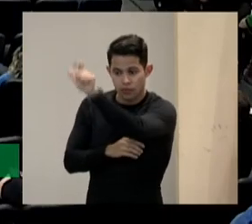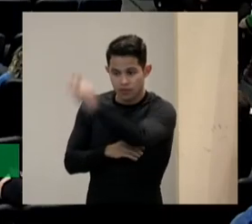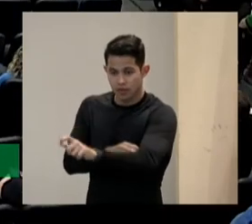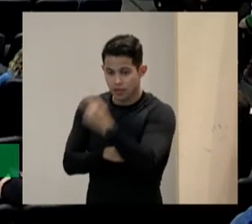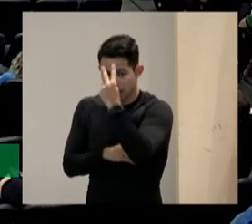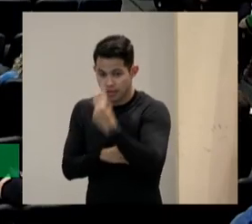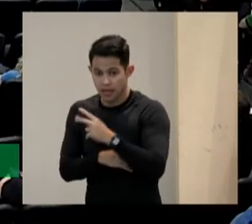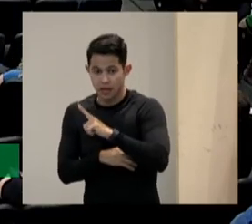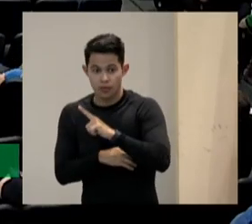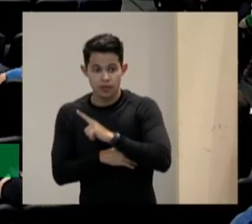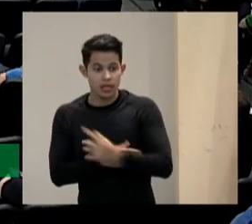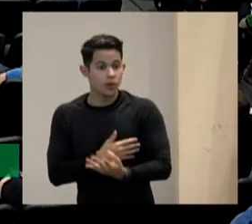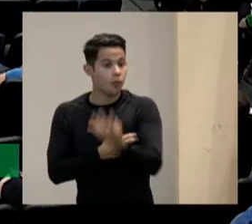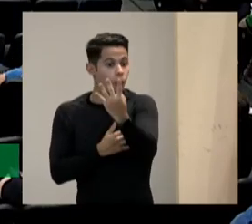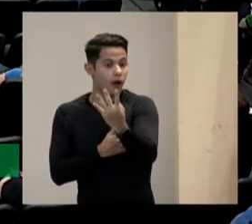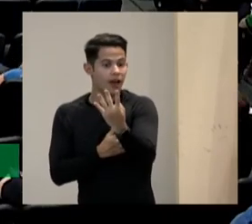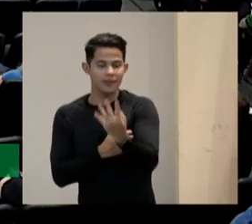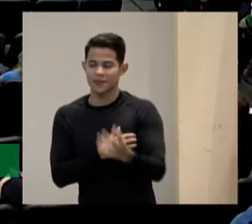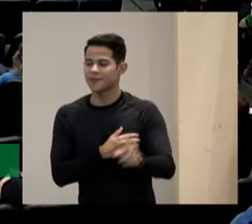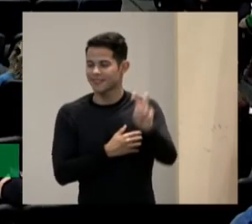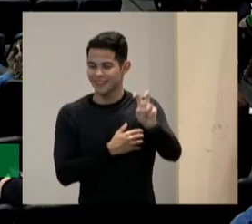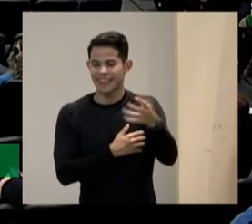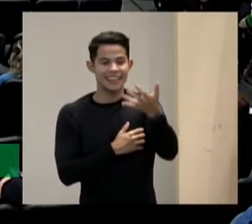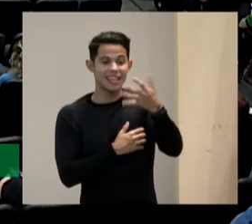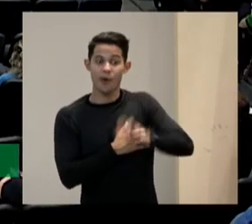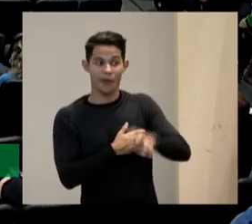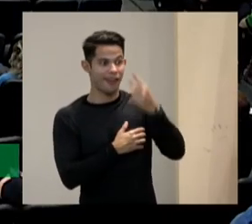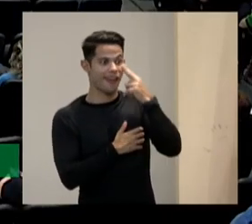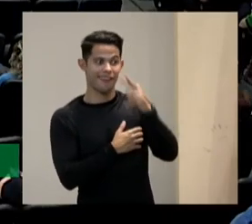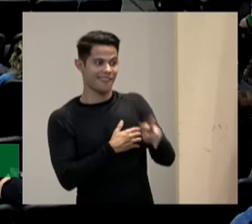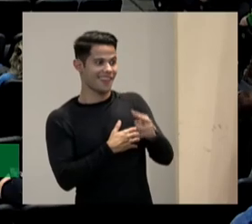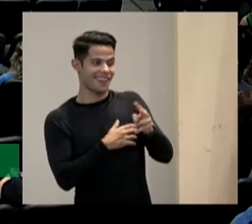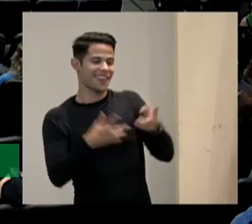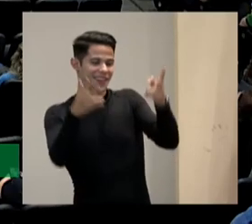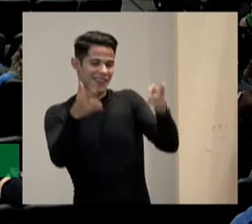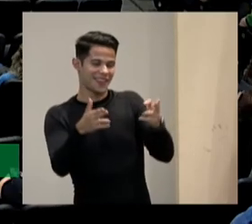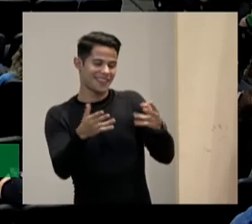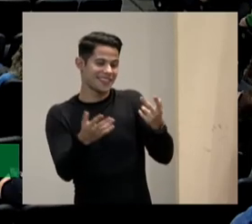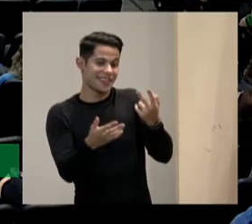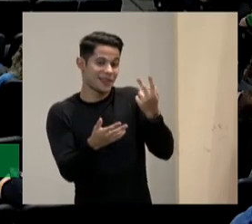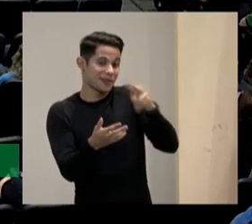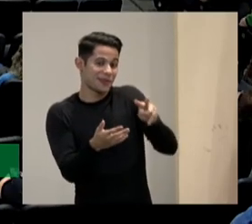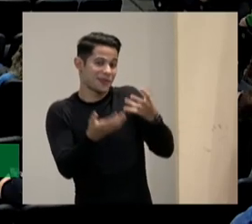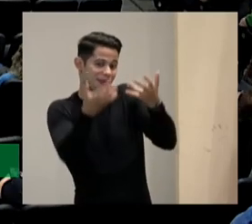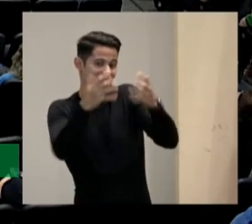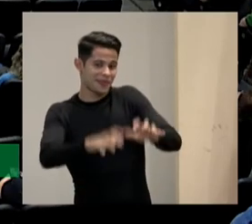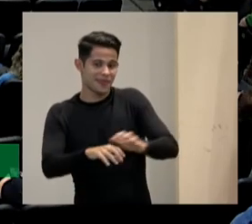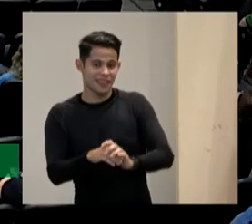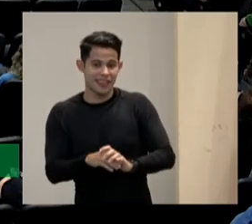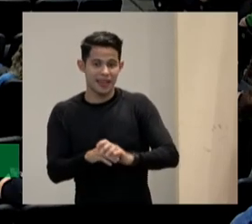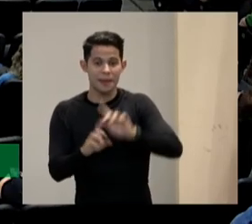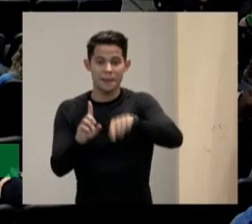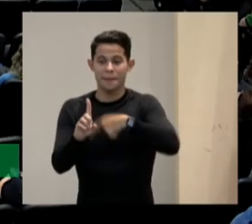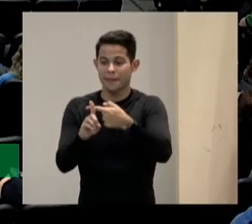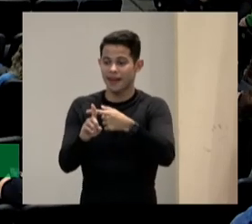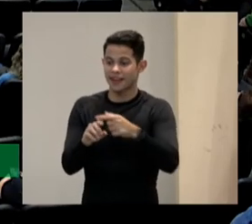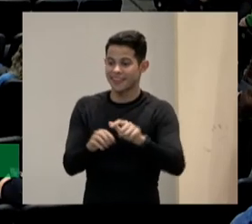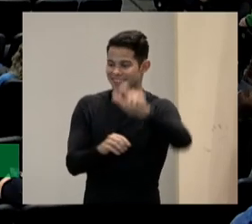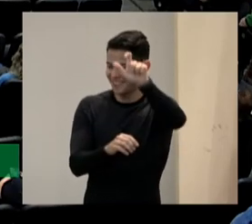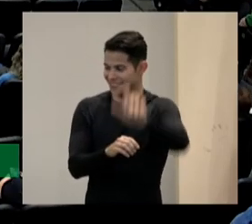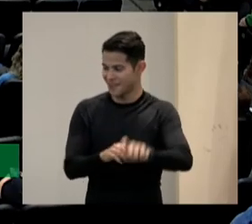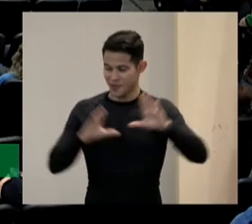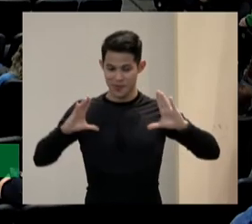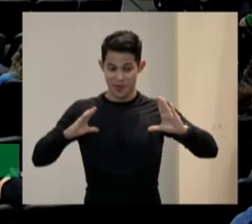ou cinco que não querem enxergar já identificaram quem são eu não tenho um aluno autista